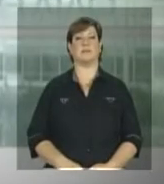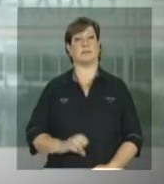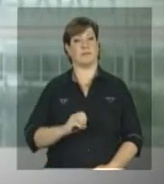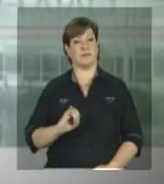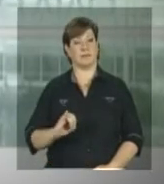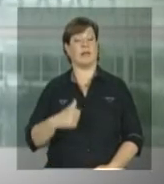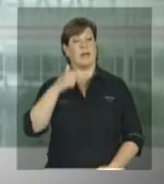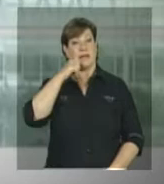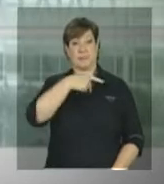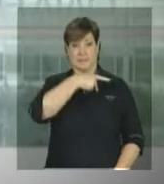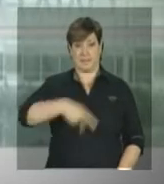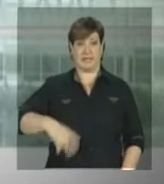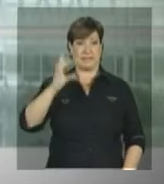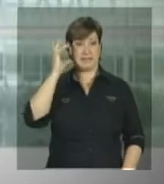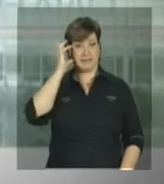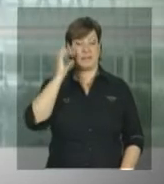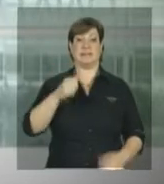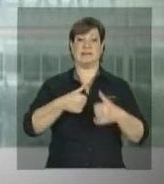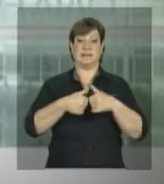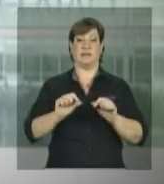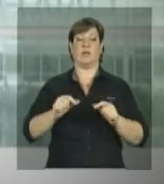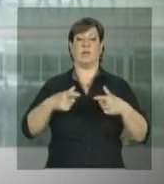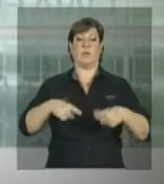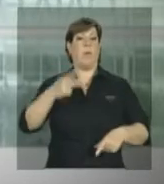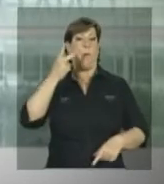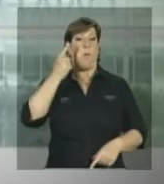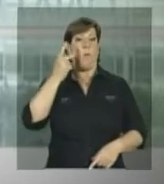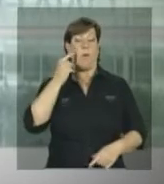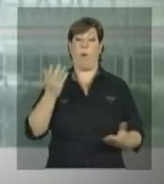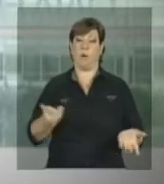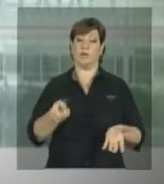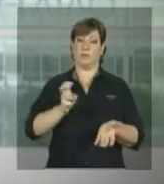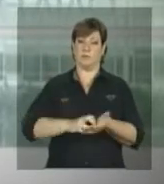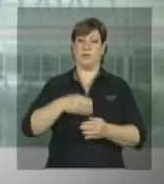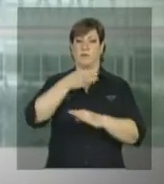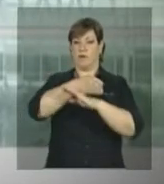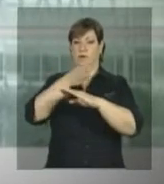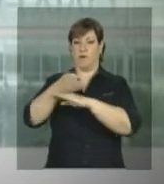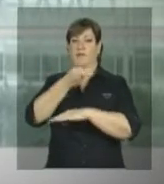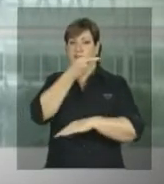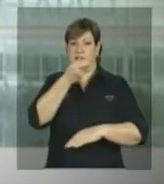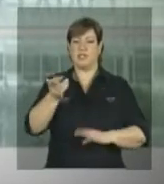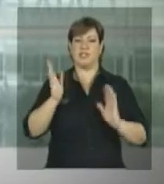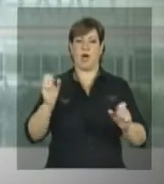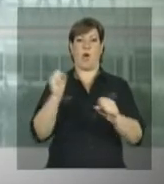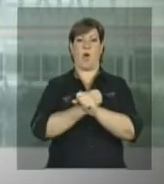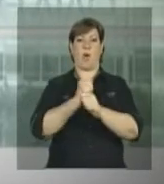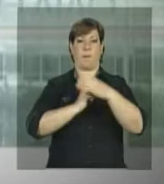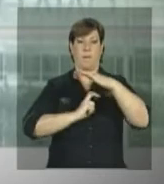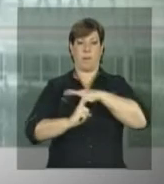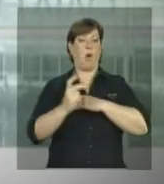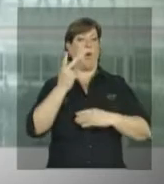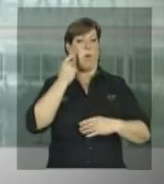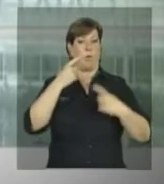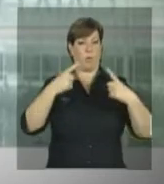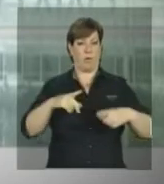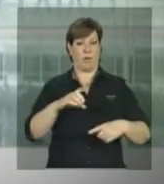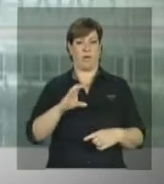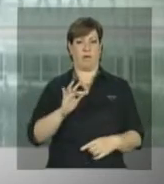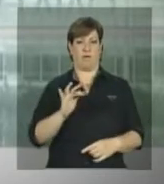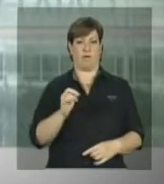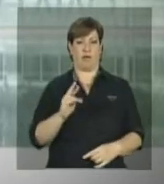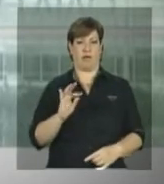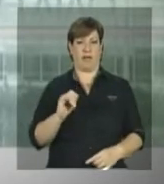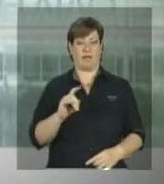Olá, a presidenta Dilma Rousseff está no Ceará, onde pela manhã visitou obras do metrô de Fortaleza. Daqui a pouco ela visita obras